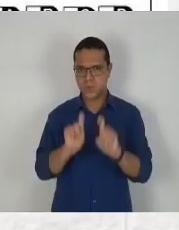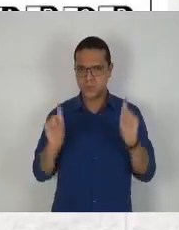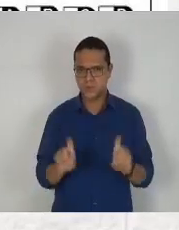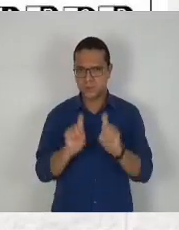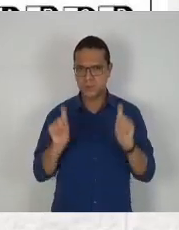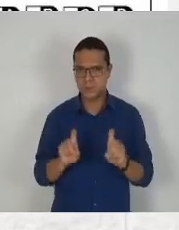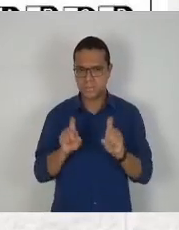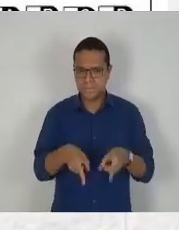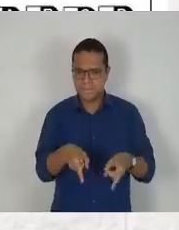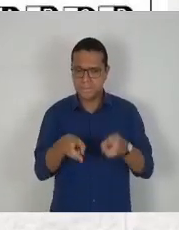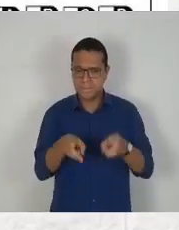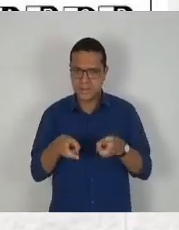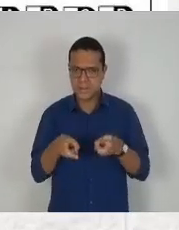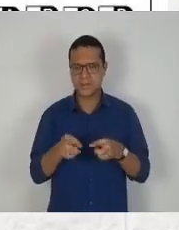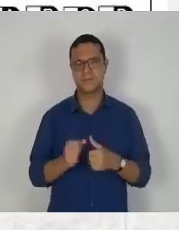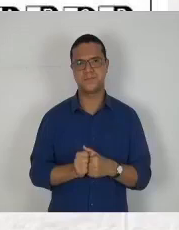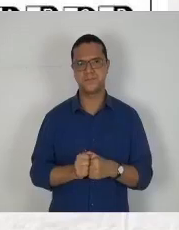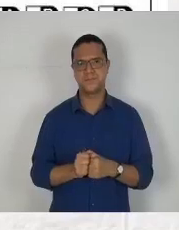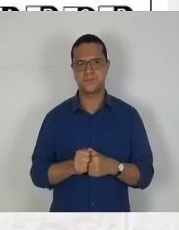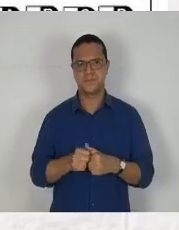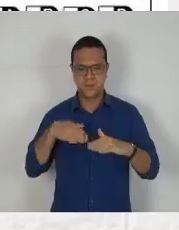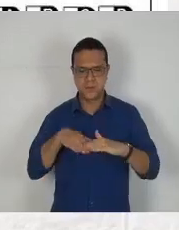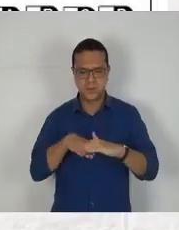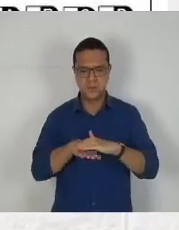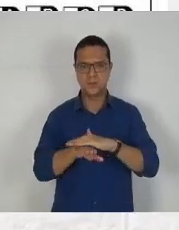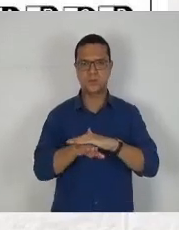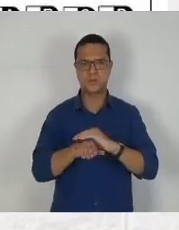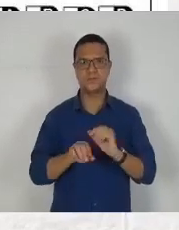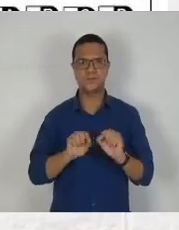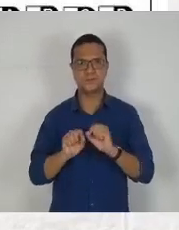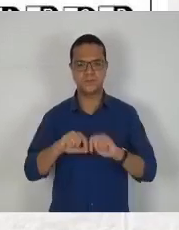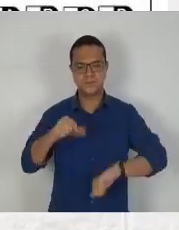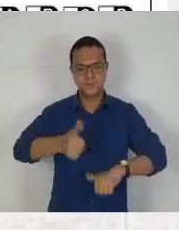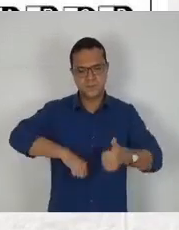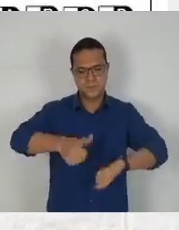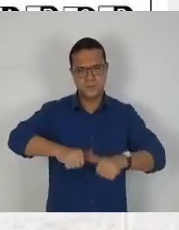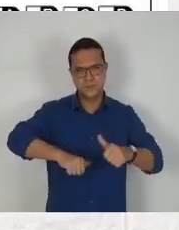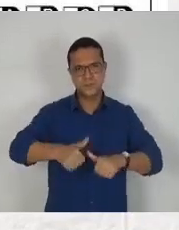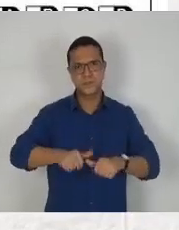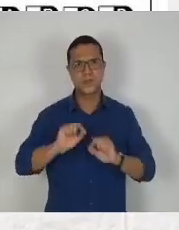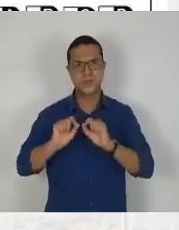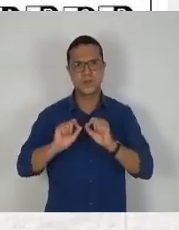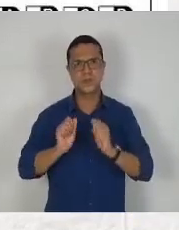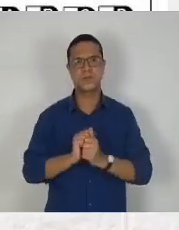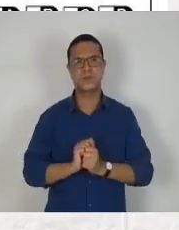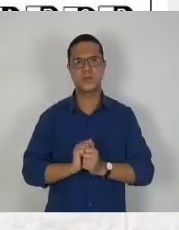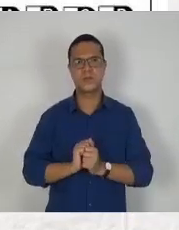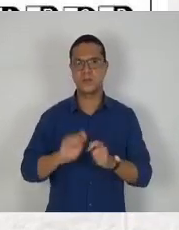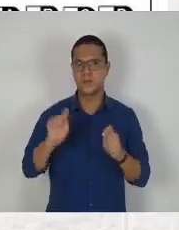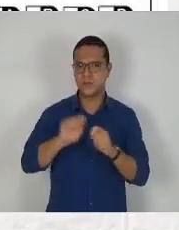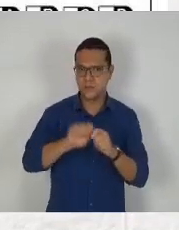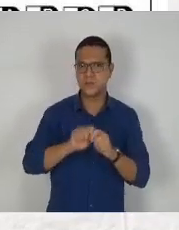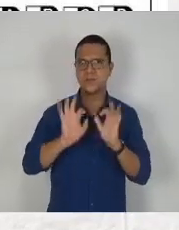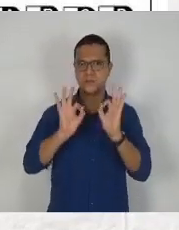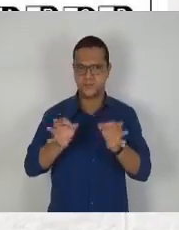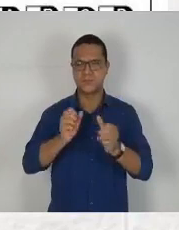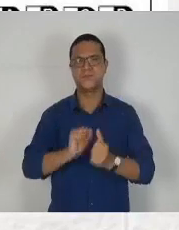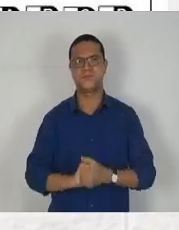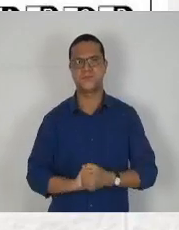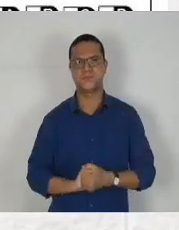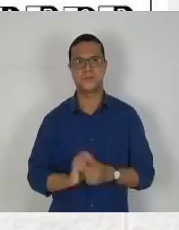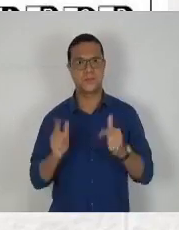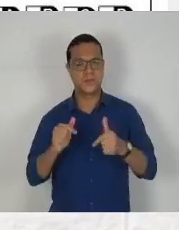mesmo esqueminha do bilhetinho de loteria. Vai ser colocado lá e ser analisado o que você preencheu. Certo?